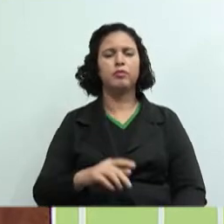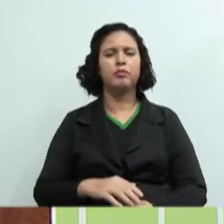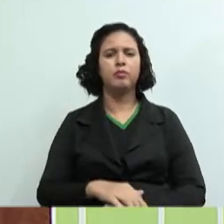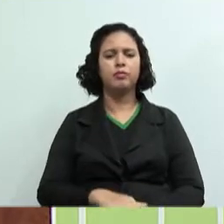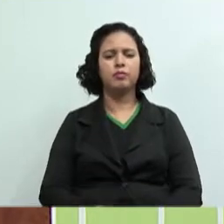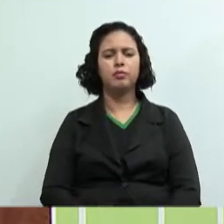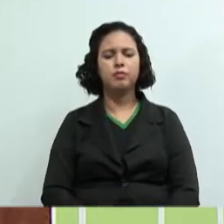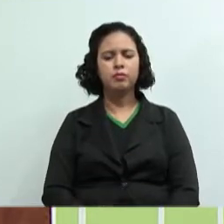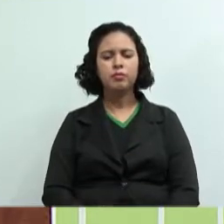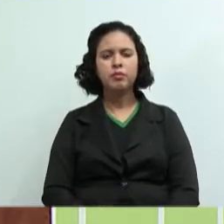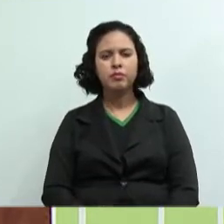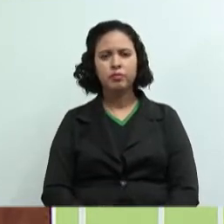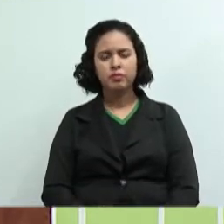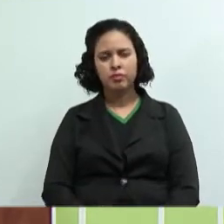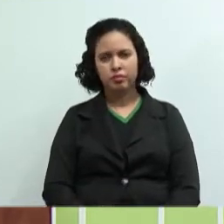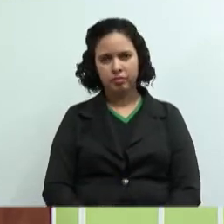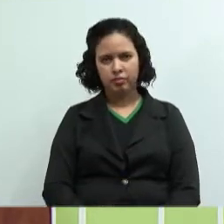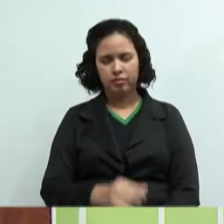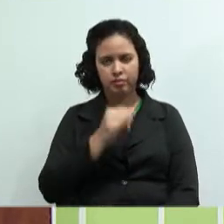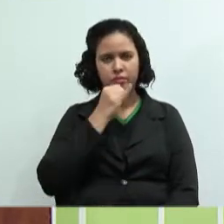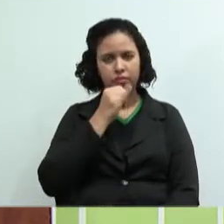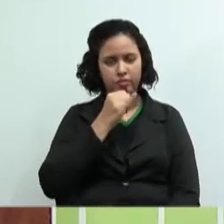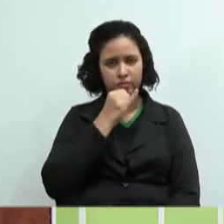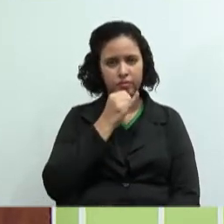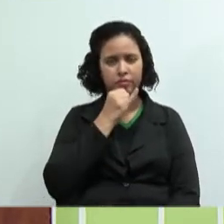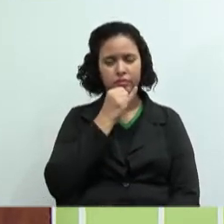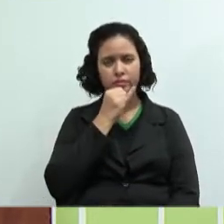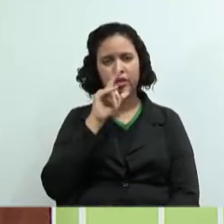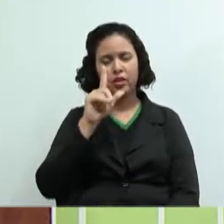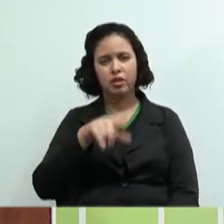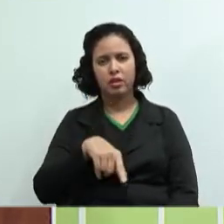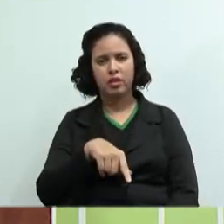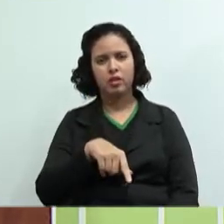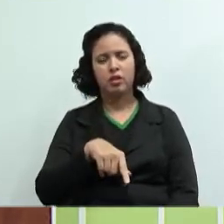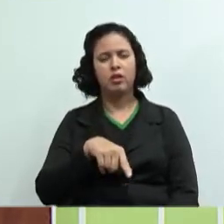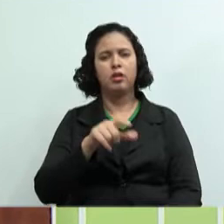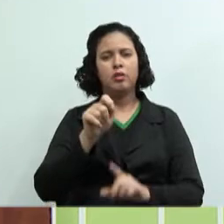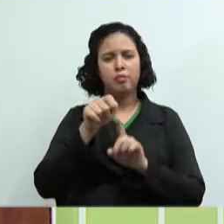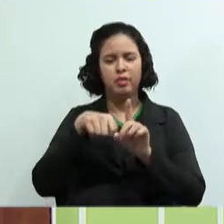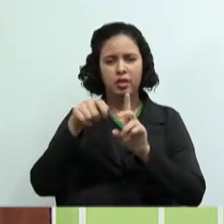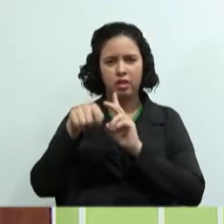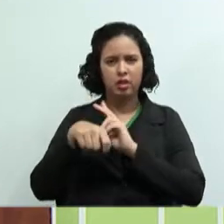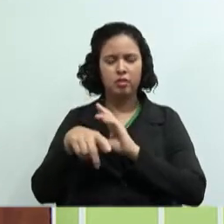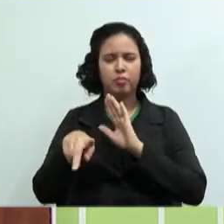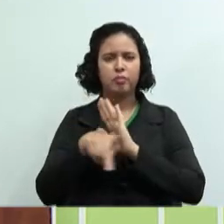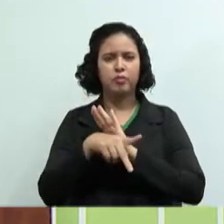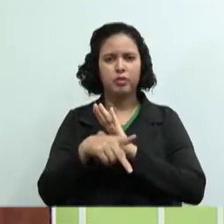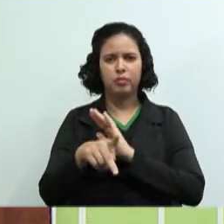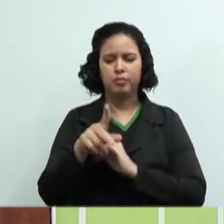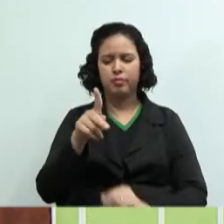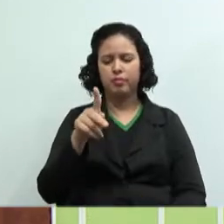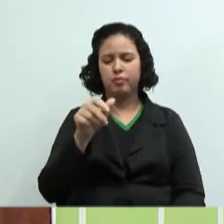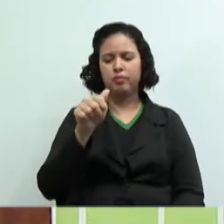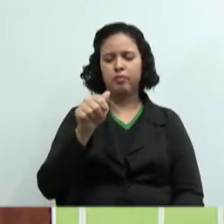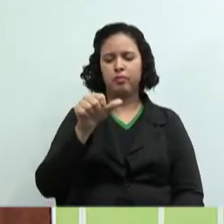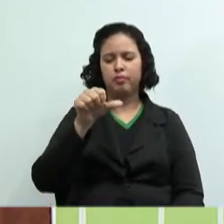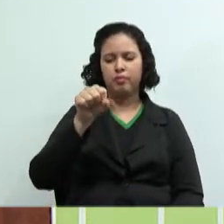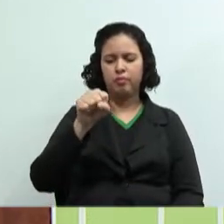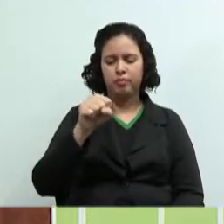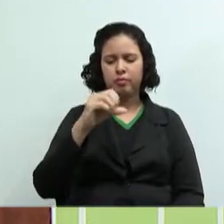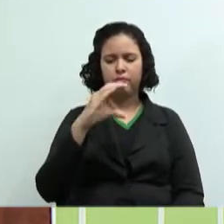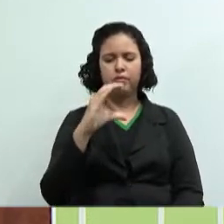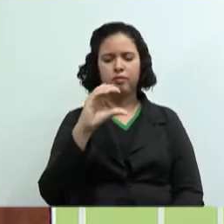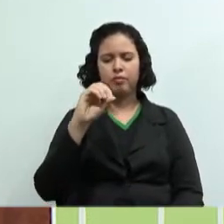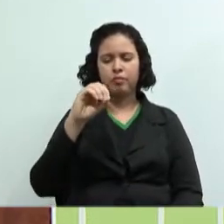Um exemplo prático é a época da Páscoa, né? Então nós temos aqui a fabricação, a produção